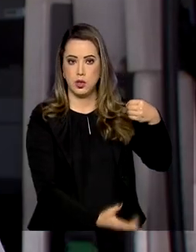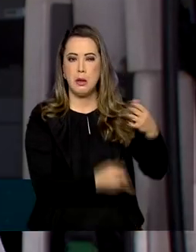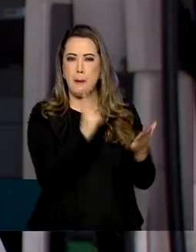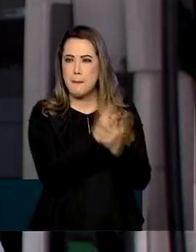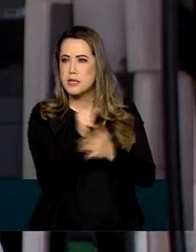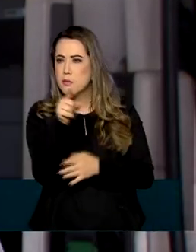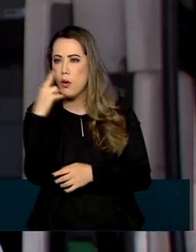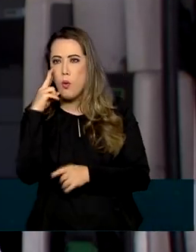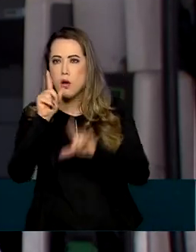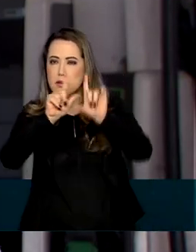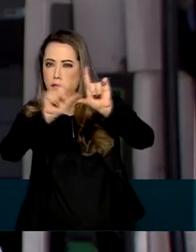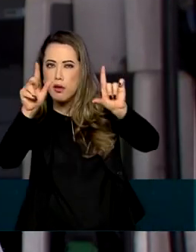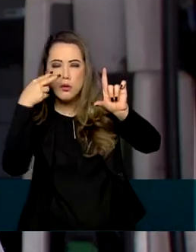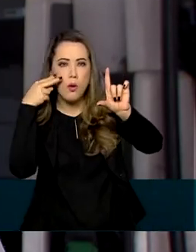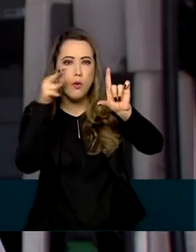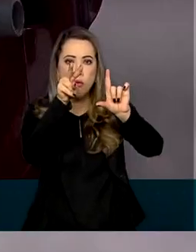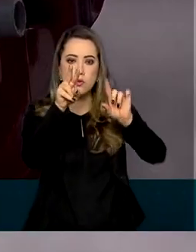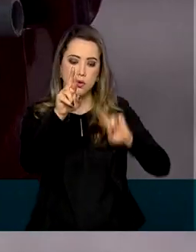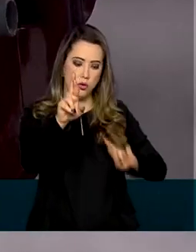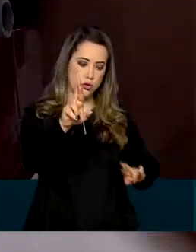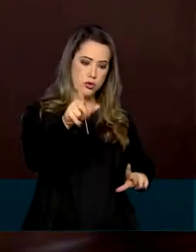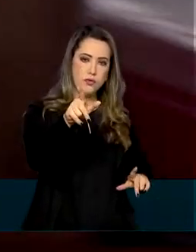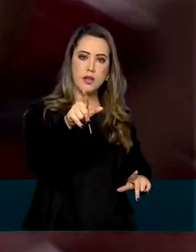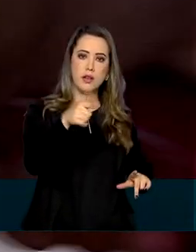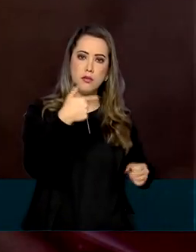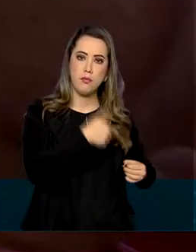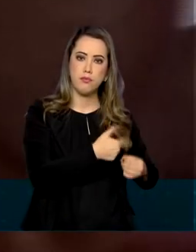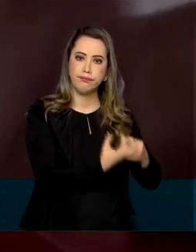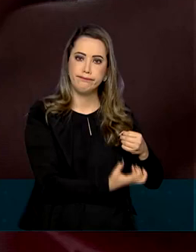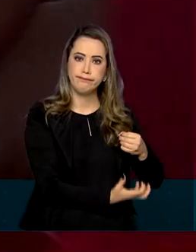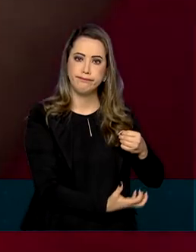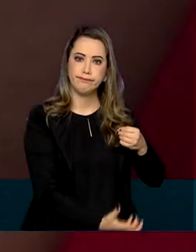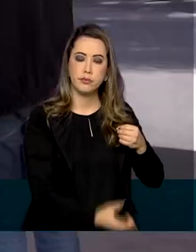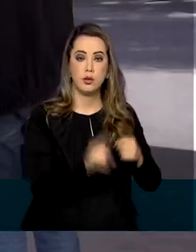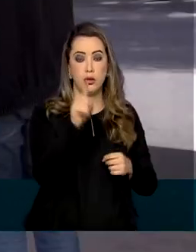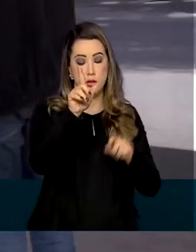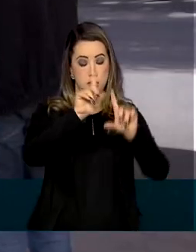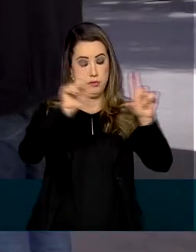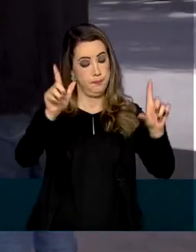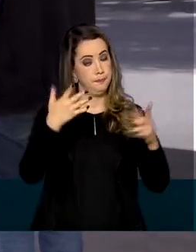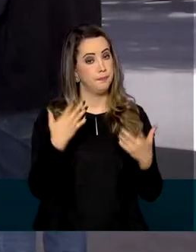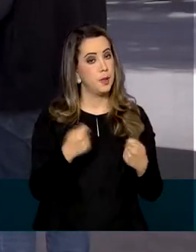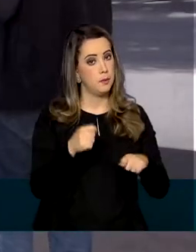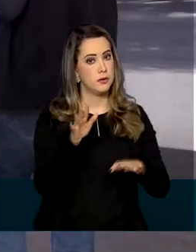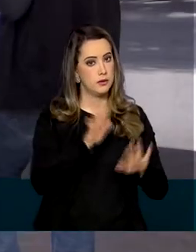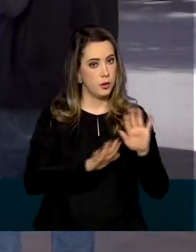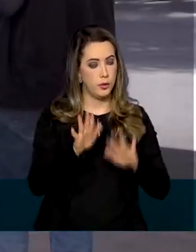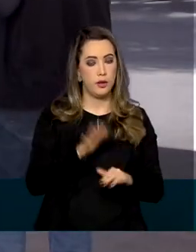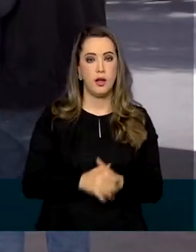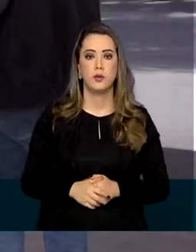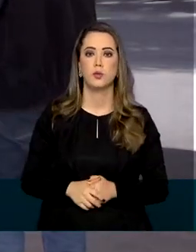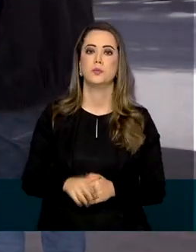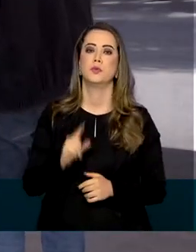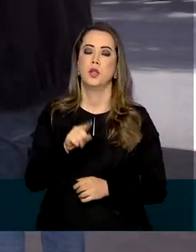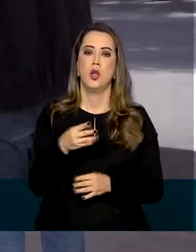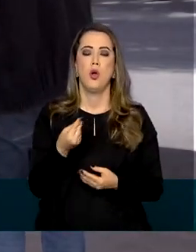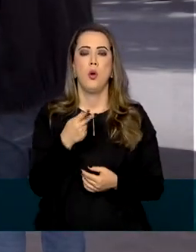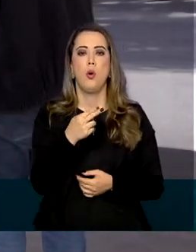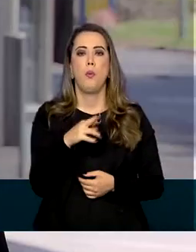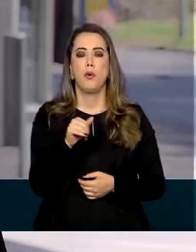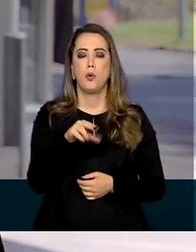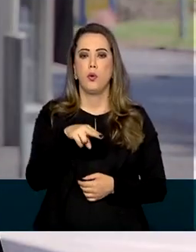mesma marcação do que está sendo colocado. O PROCON orienta os consumidores para que não caiam em ciladas na hora de